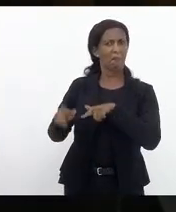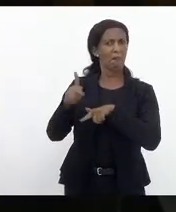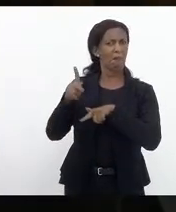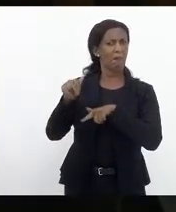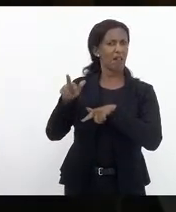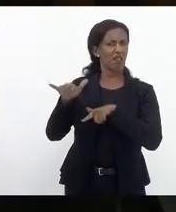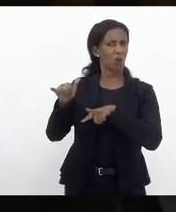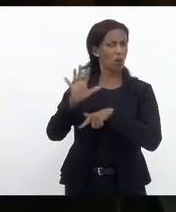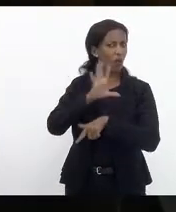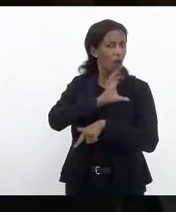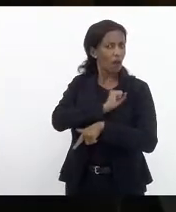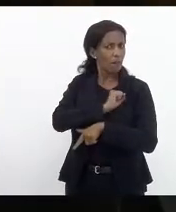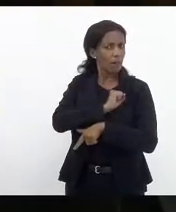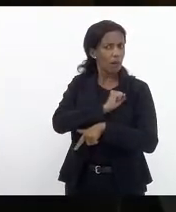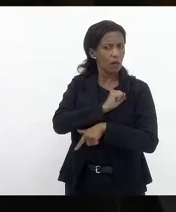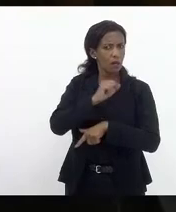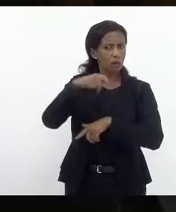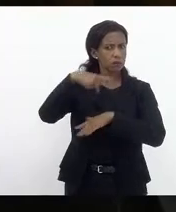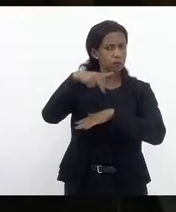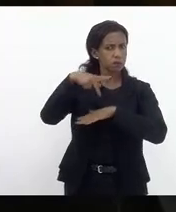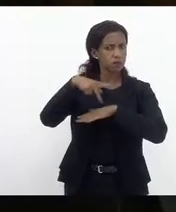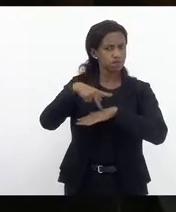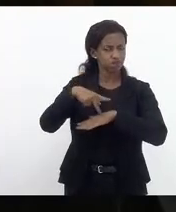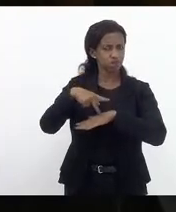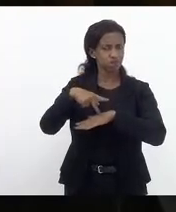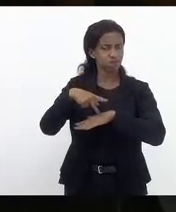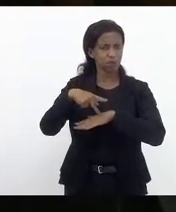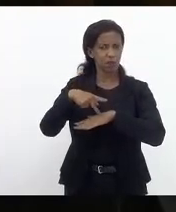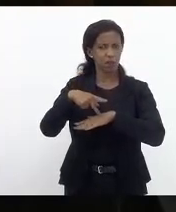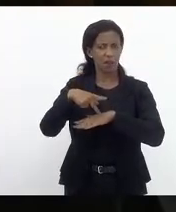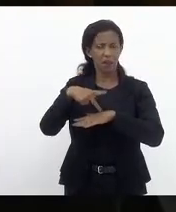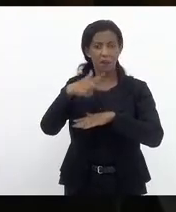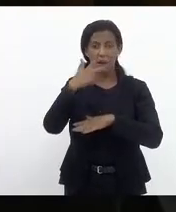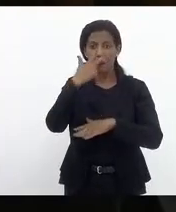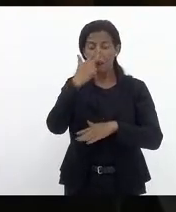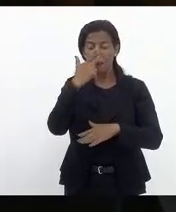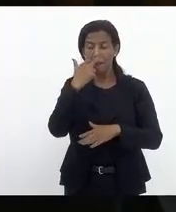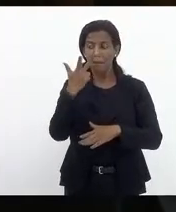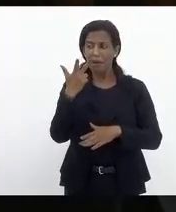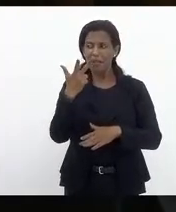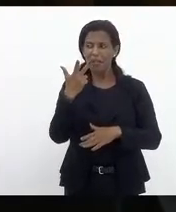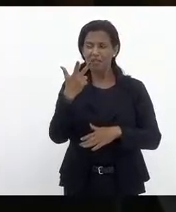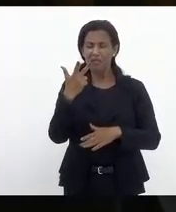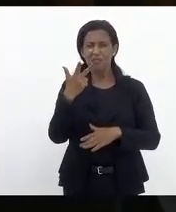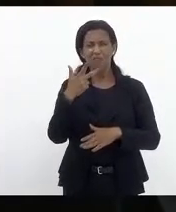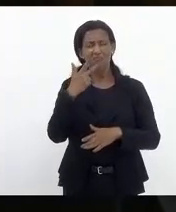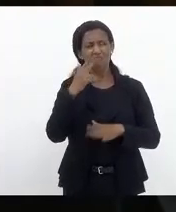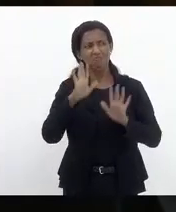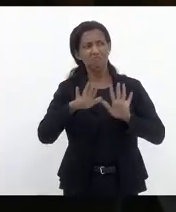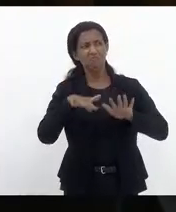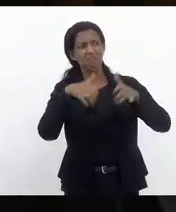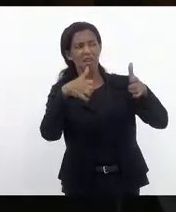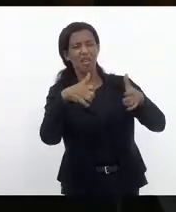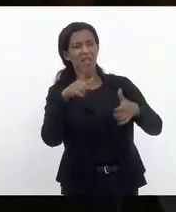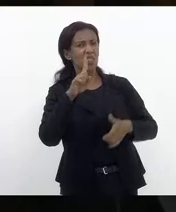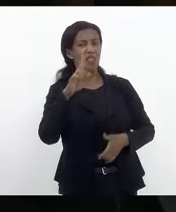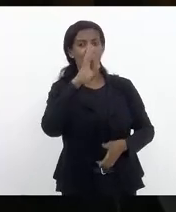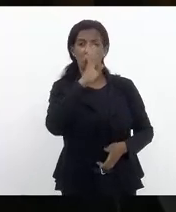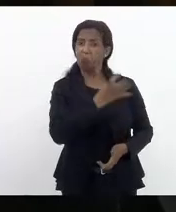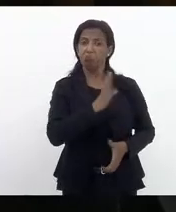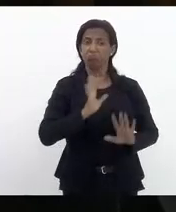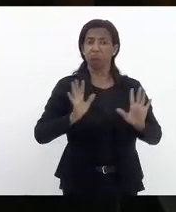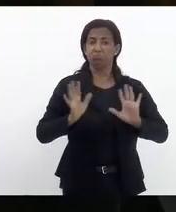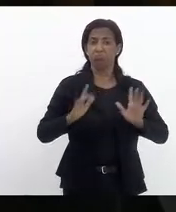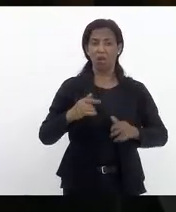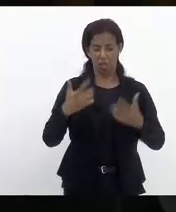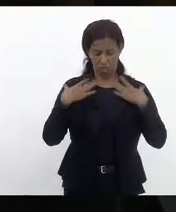que ama o seu país se apropriou me parece um elogio não uma acusação eu fui orgulhosamente